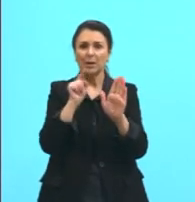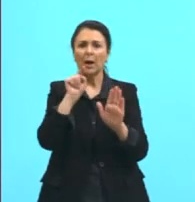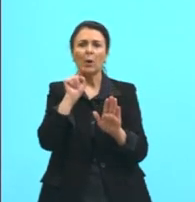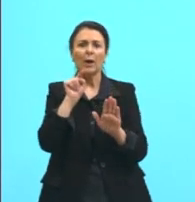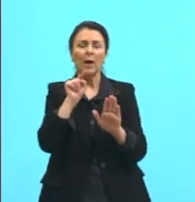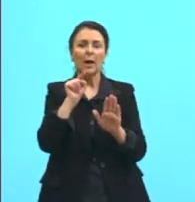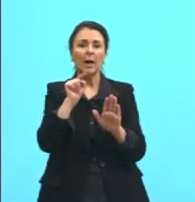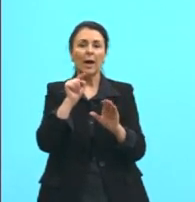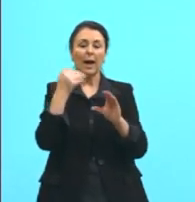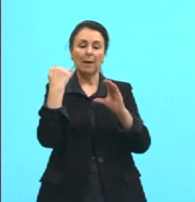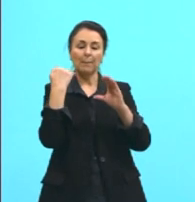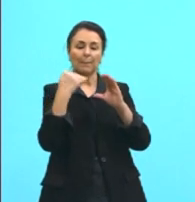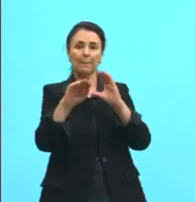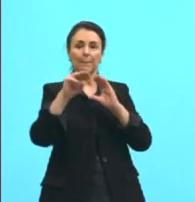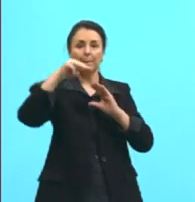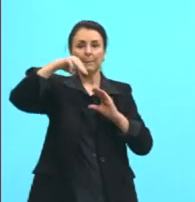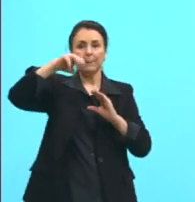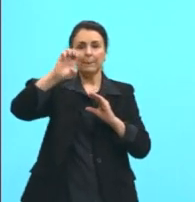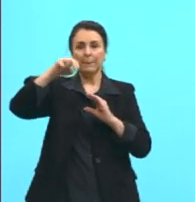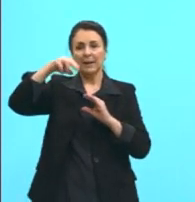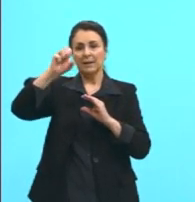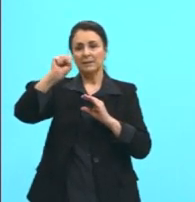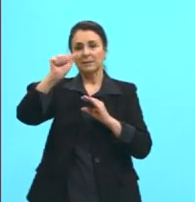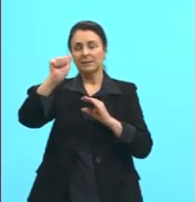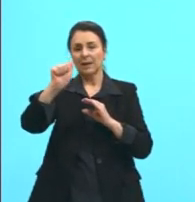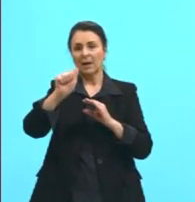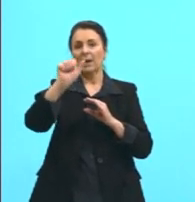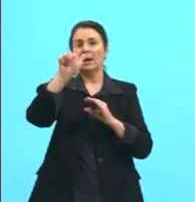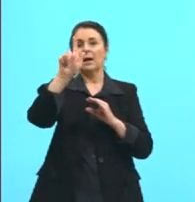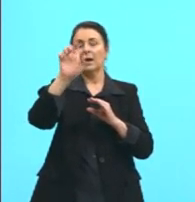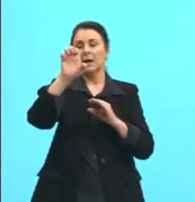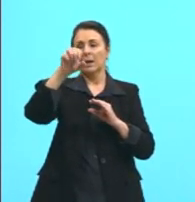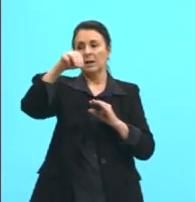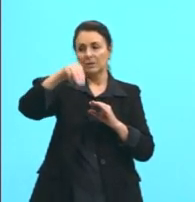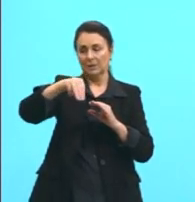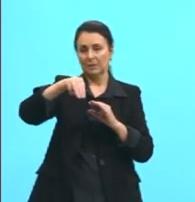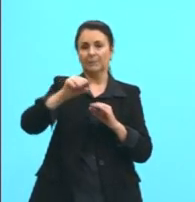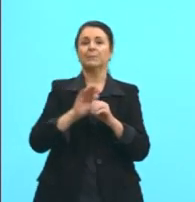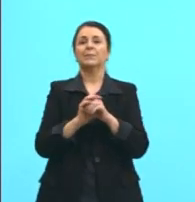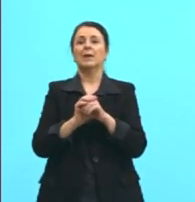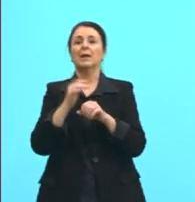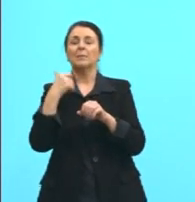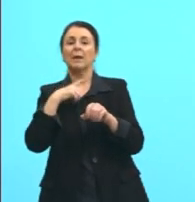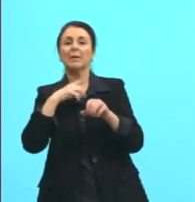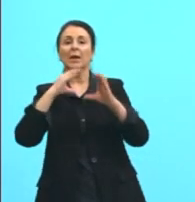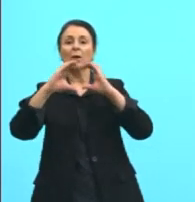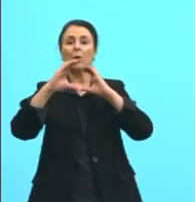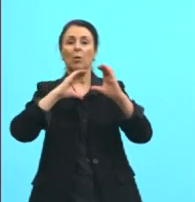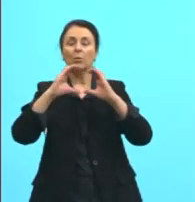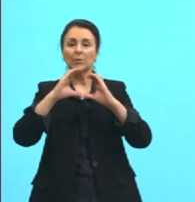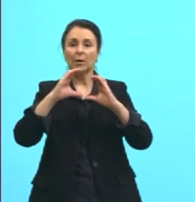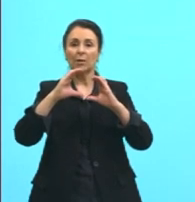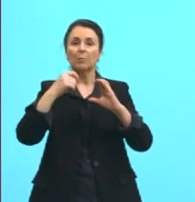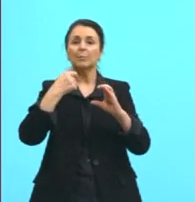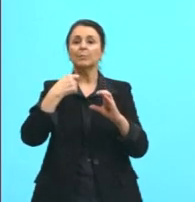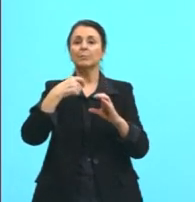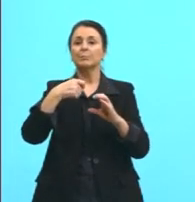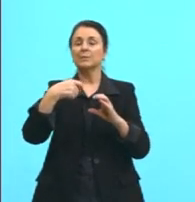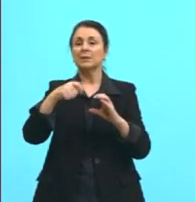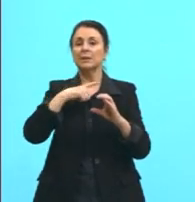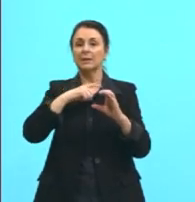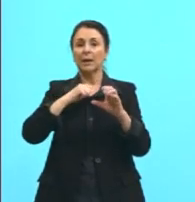mensagem. Então, o primeiro elemento da comunicação, para que haja comunicação, é preciso que haja uma